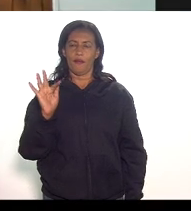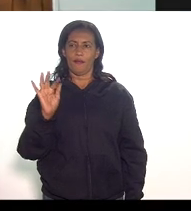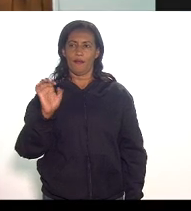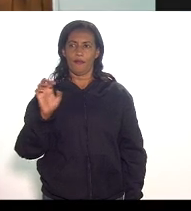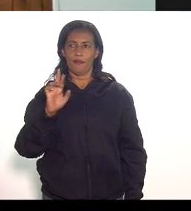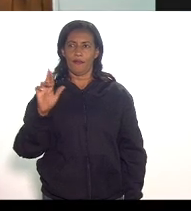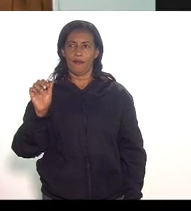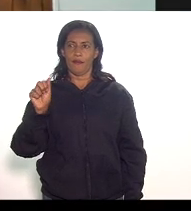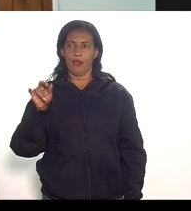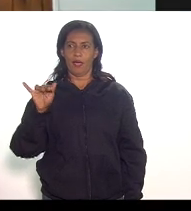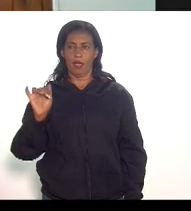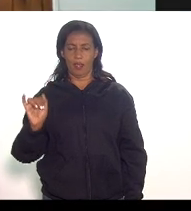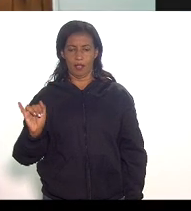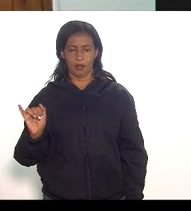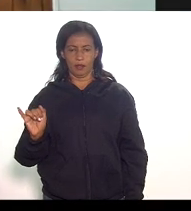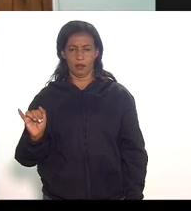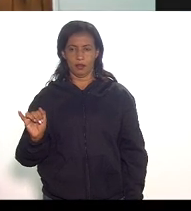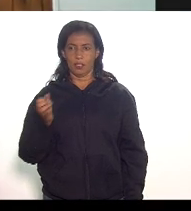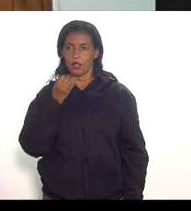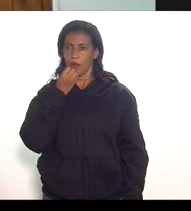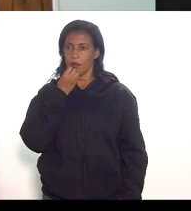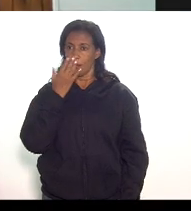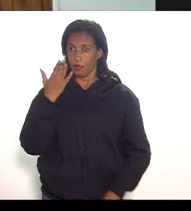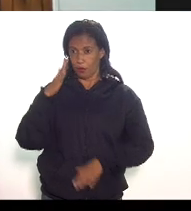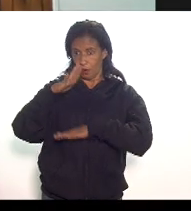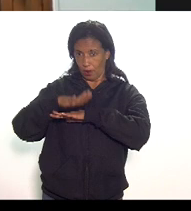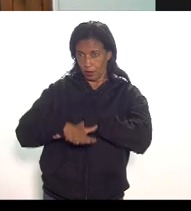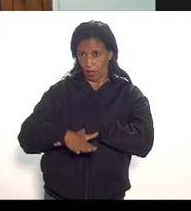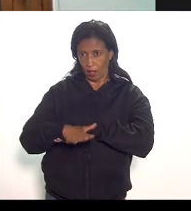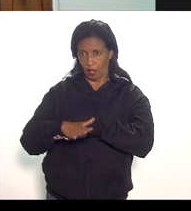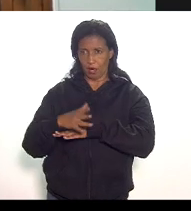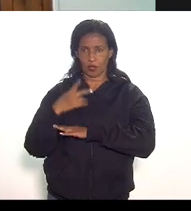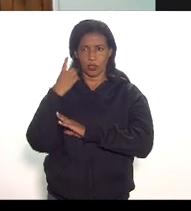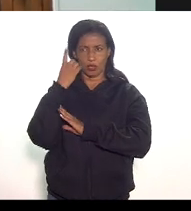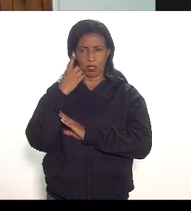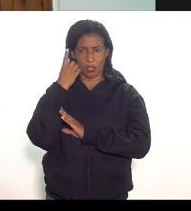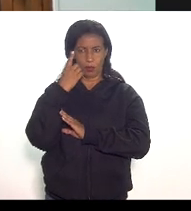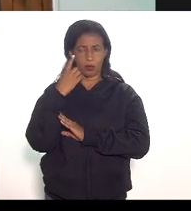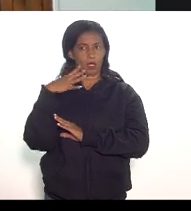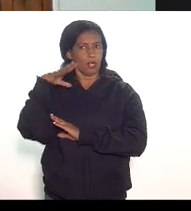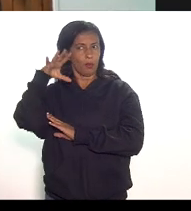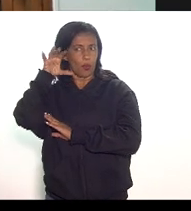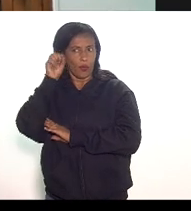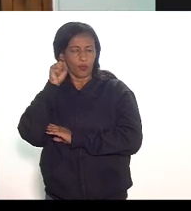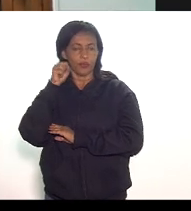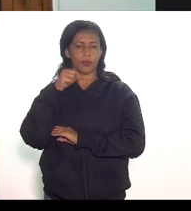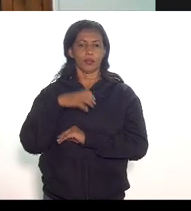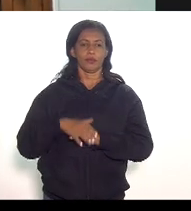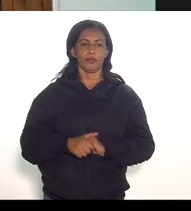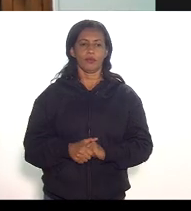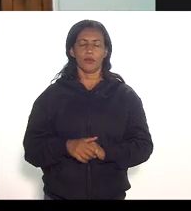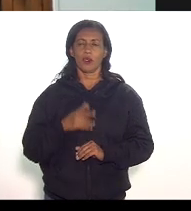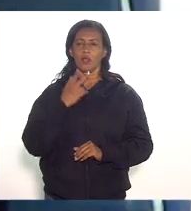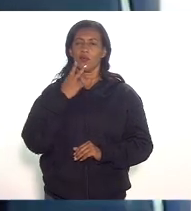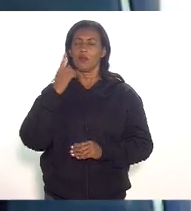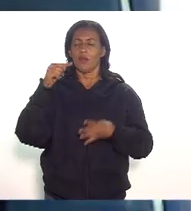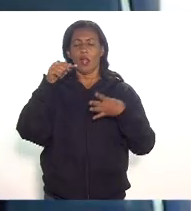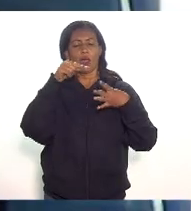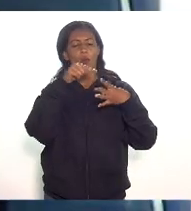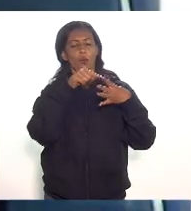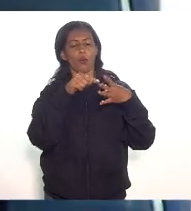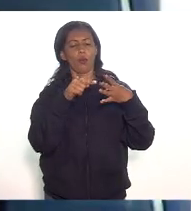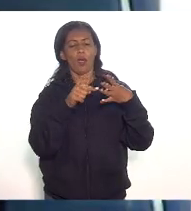Boa tarde deputado está me ouvindo? Sim Boa tarde demais participantes vou falar só quatro pontos